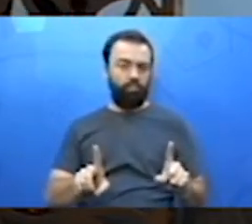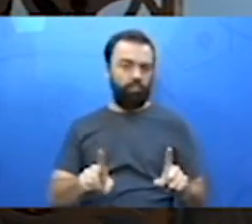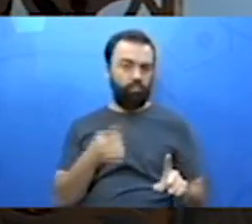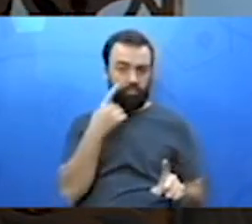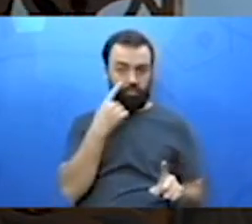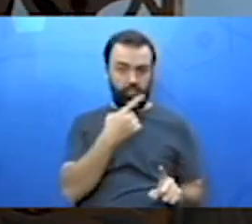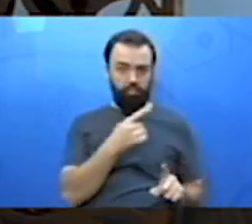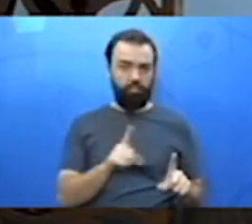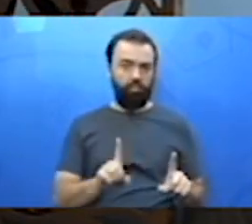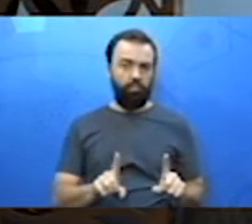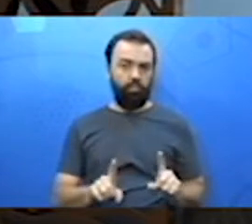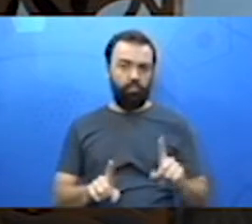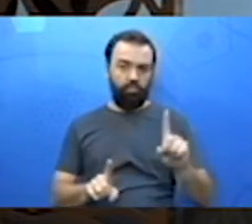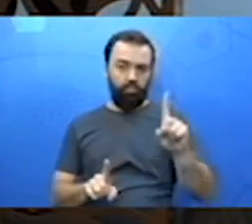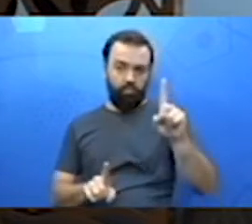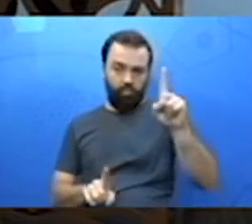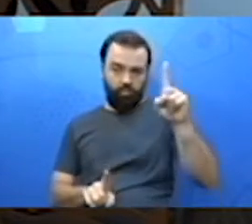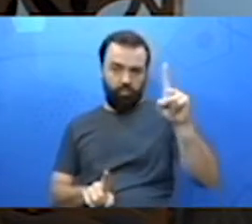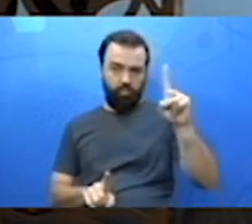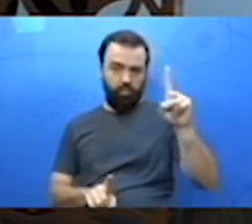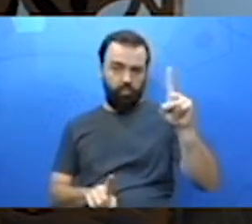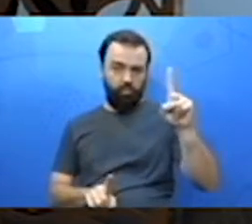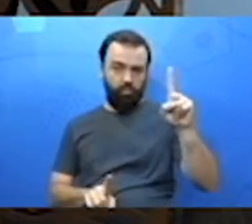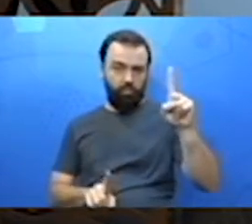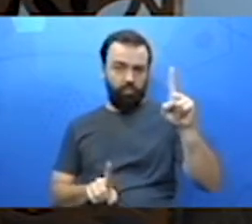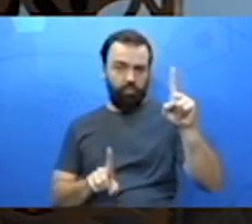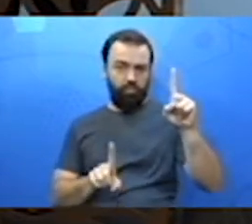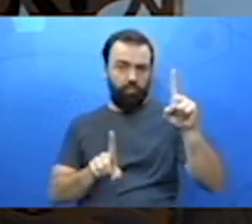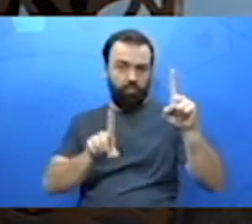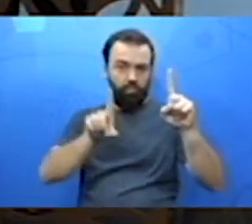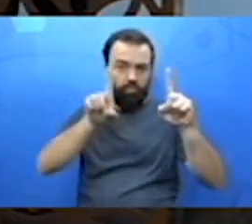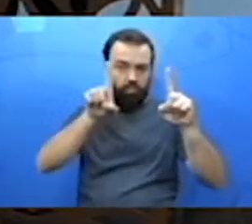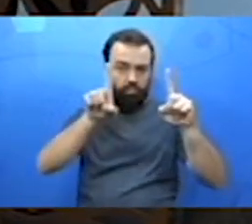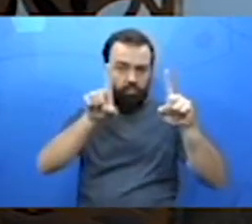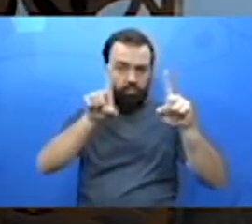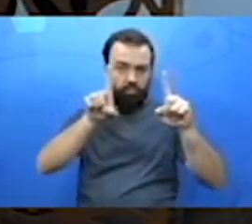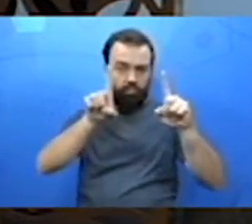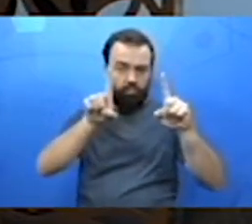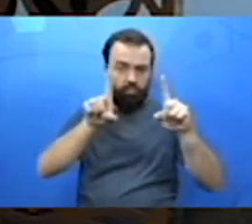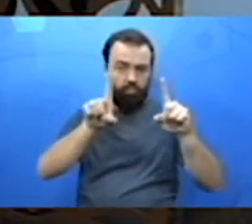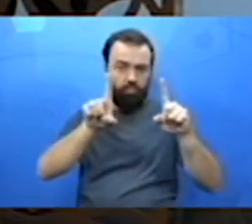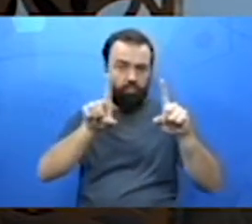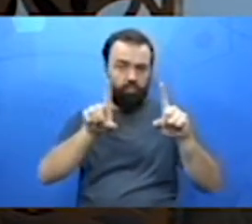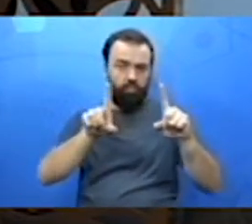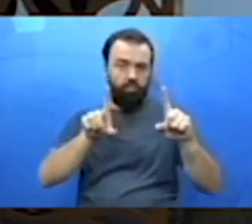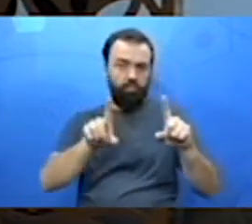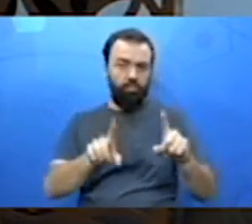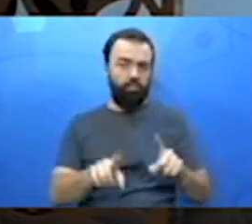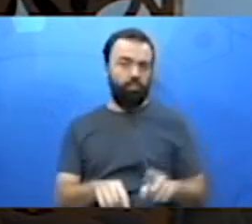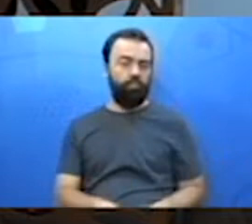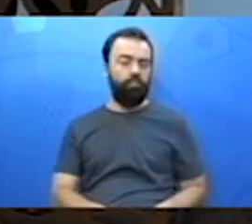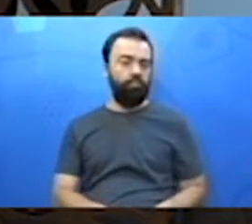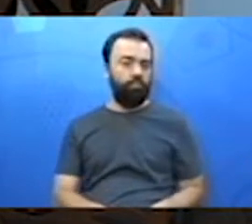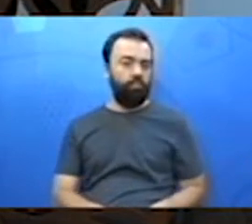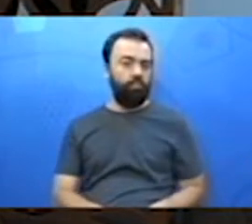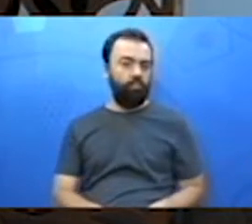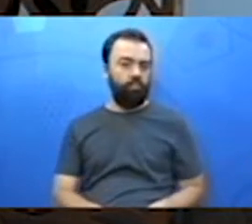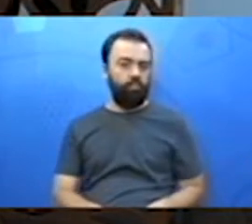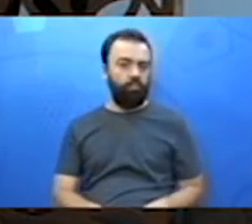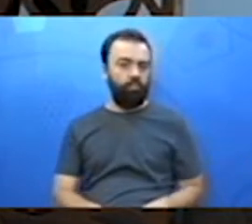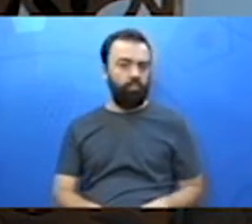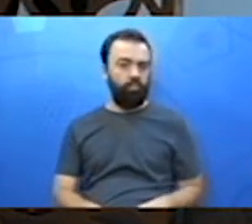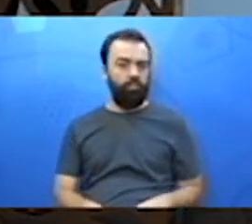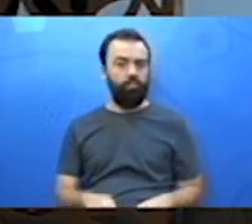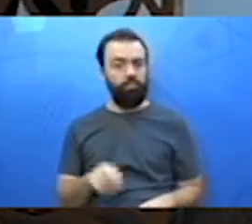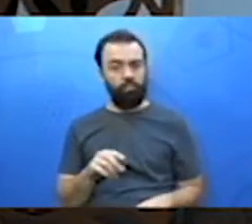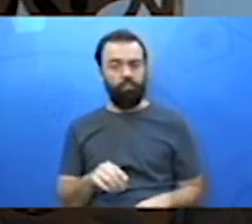Se a grandeza 1 aumenta, a grandeza 2 também aumenta, tá? Aí, do outro lado,